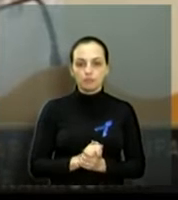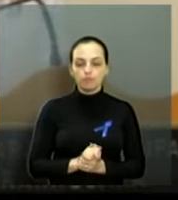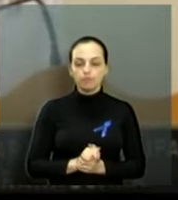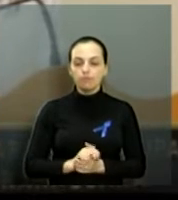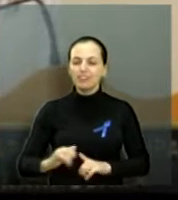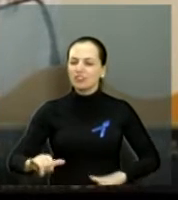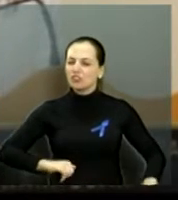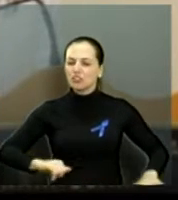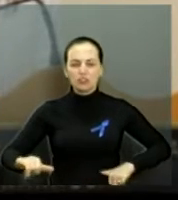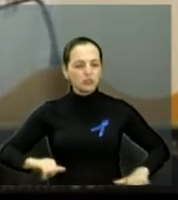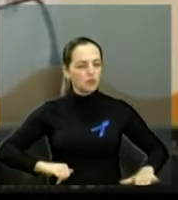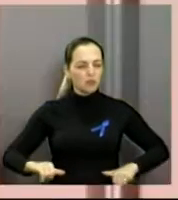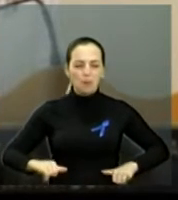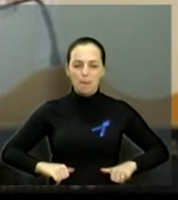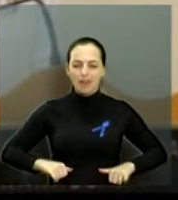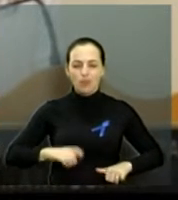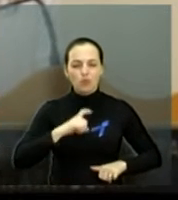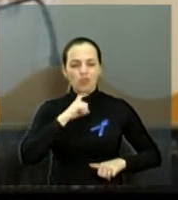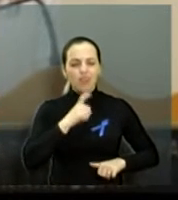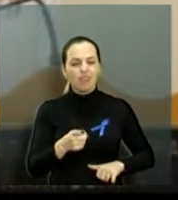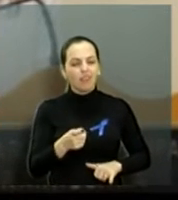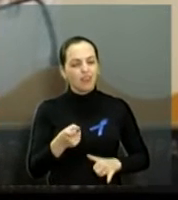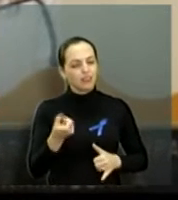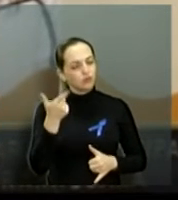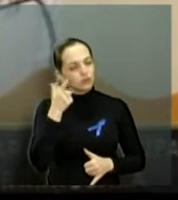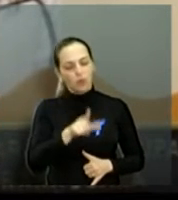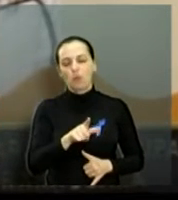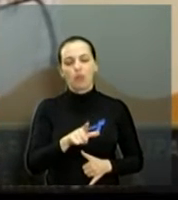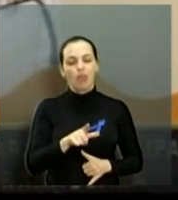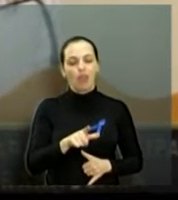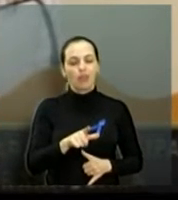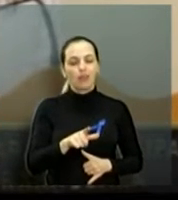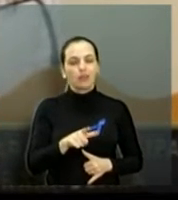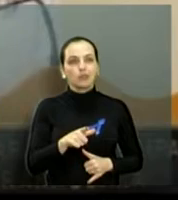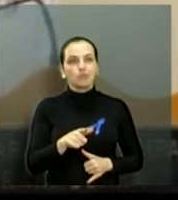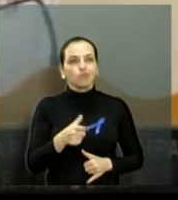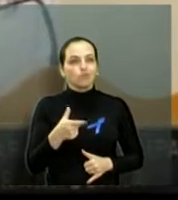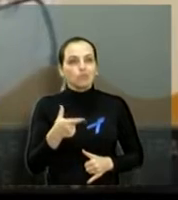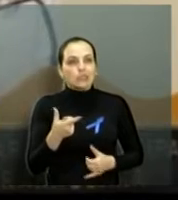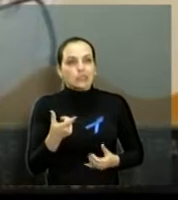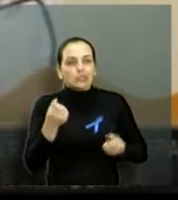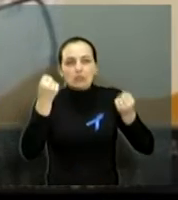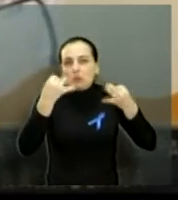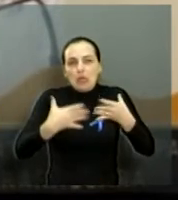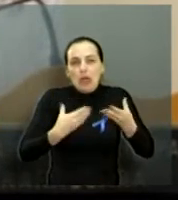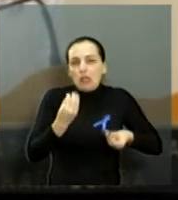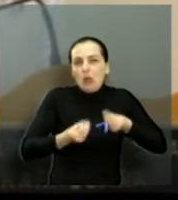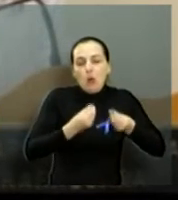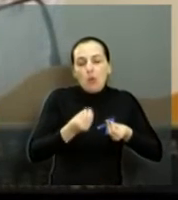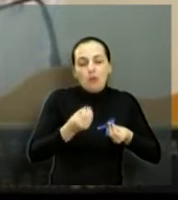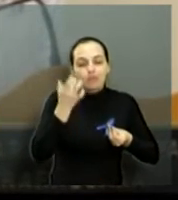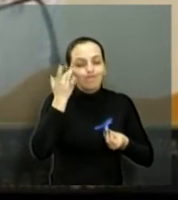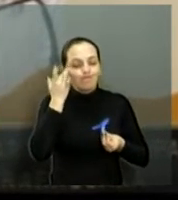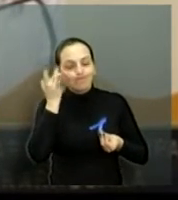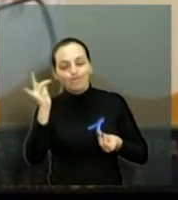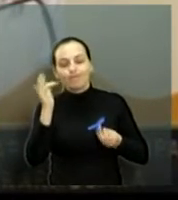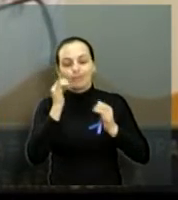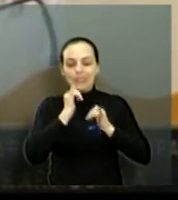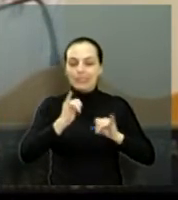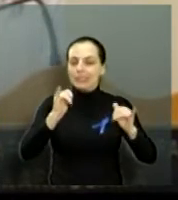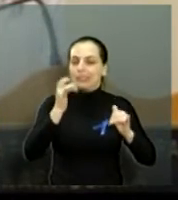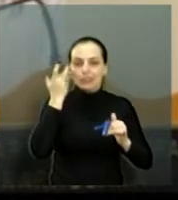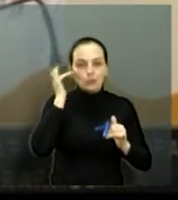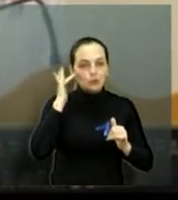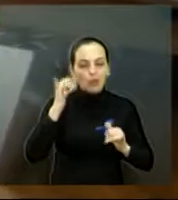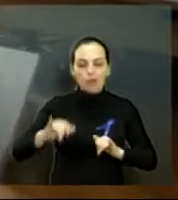e nenhuma mãe mais passe por isso. É indescritível a dor. Não tem como dizer a vocês o que